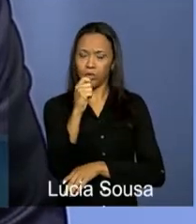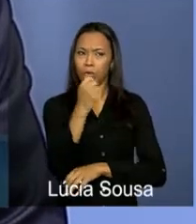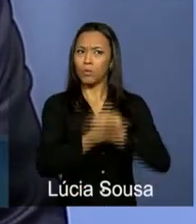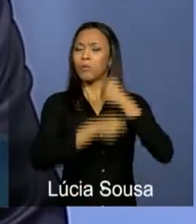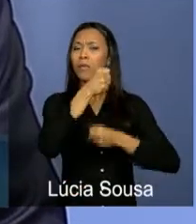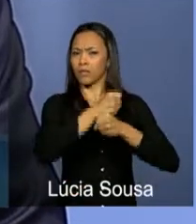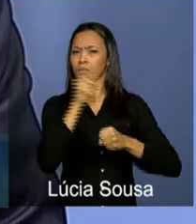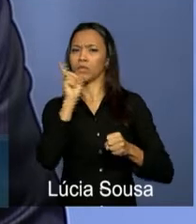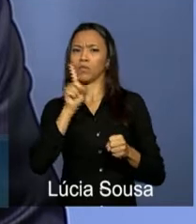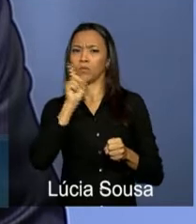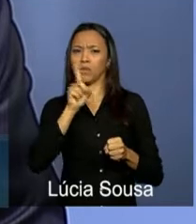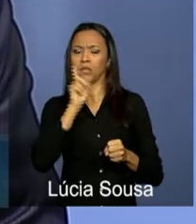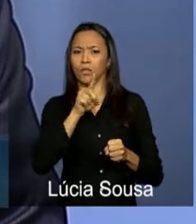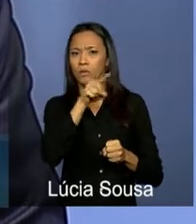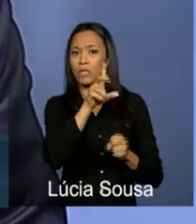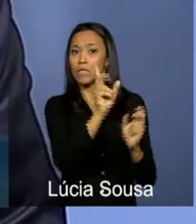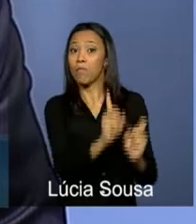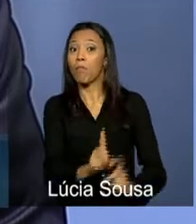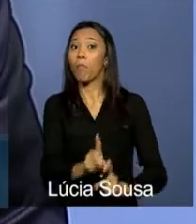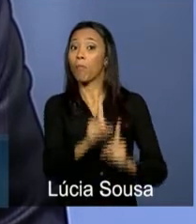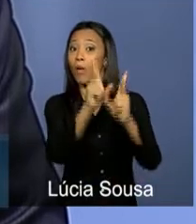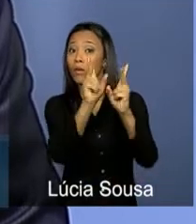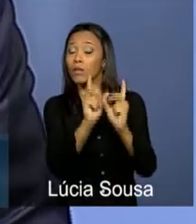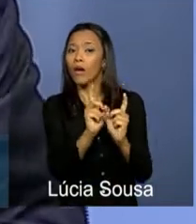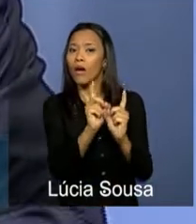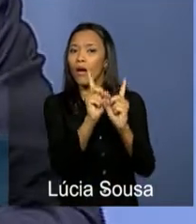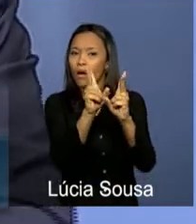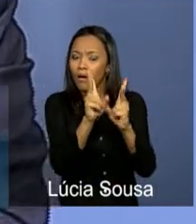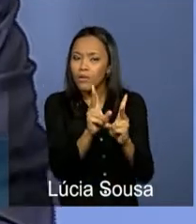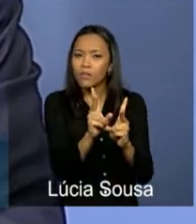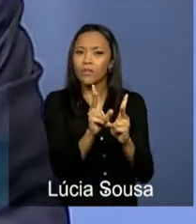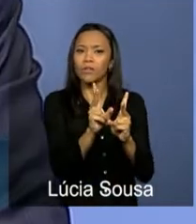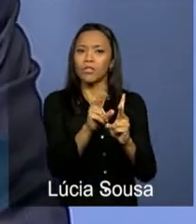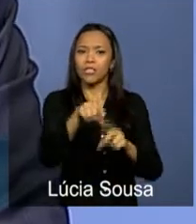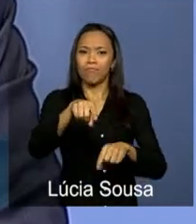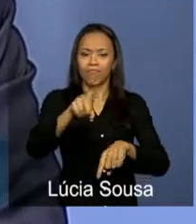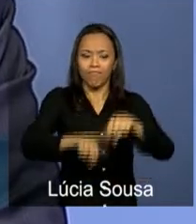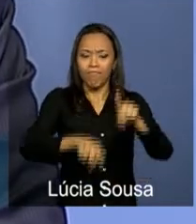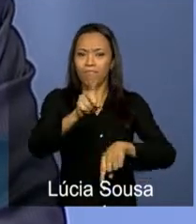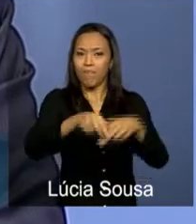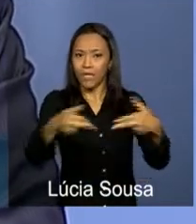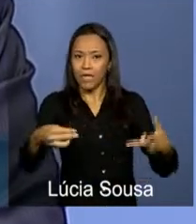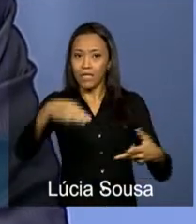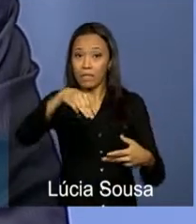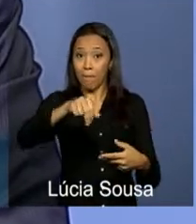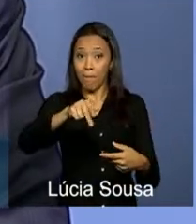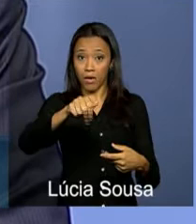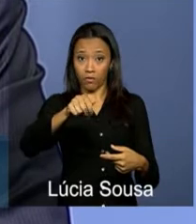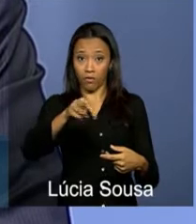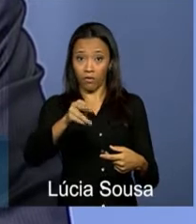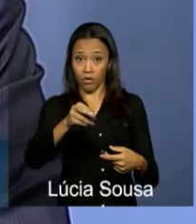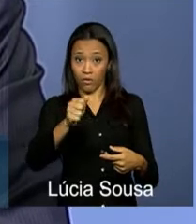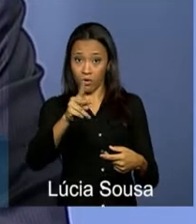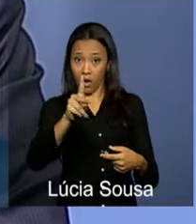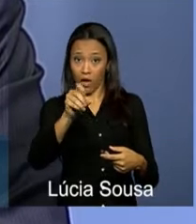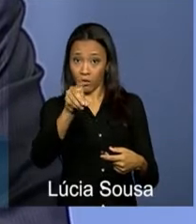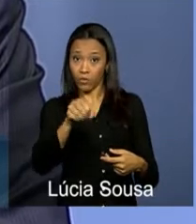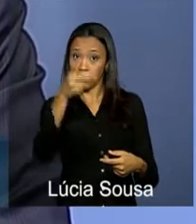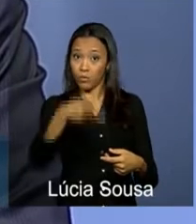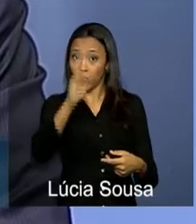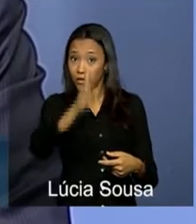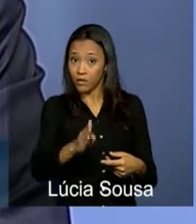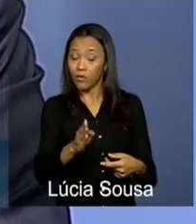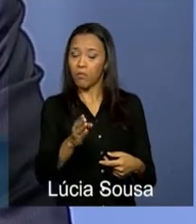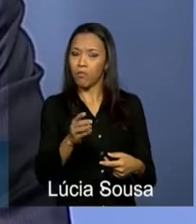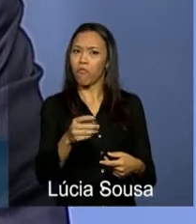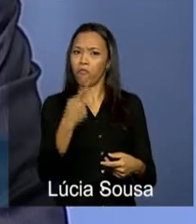despontaram como o principal destino das exportações de manufaturados do Brasil. registrando em algumas áreas